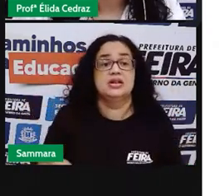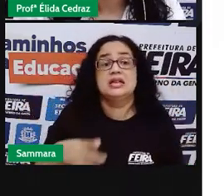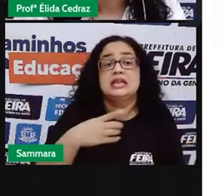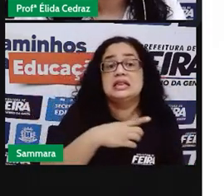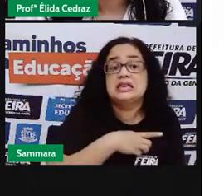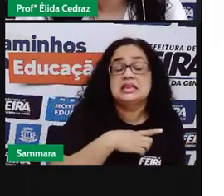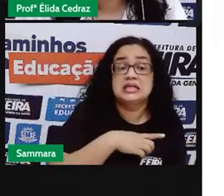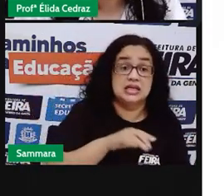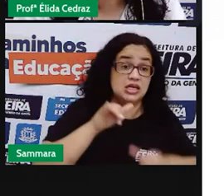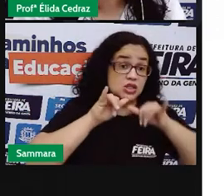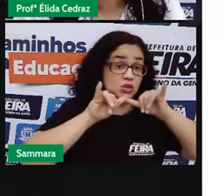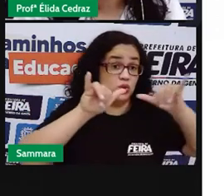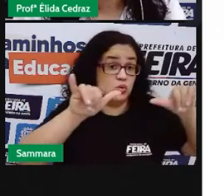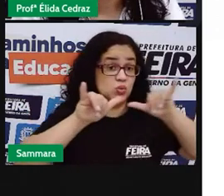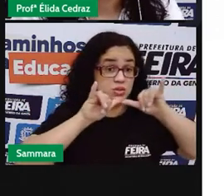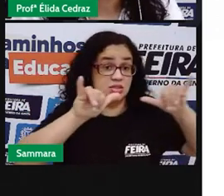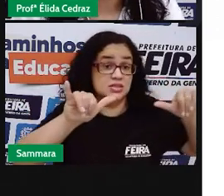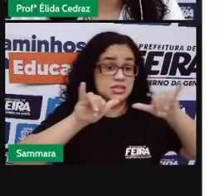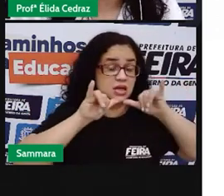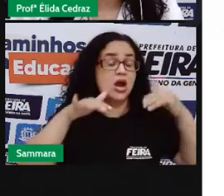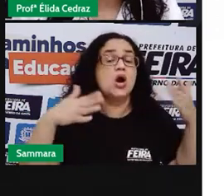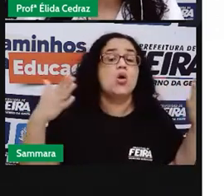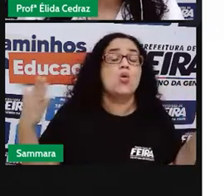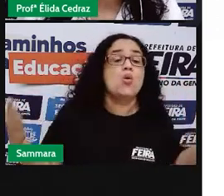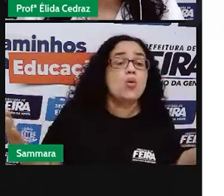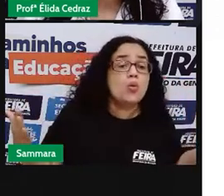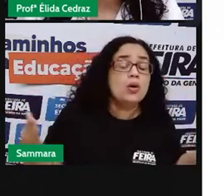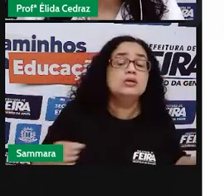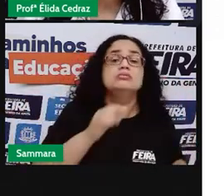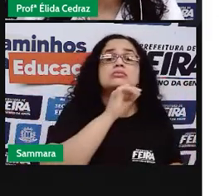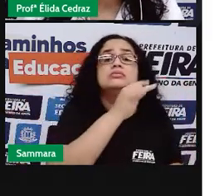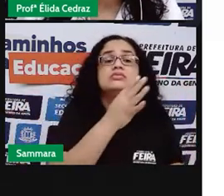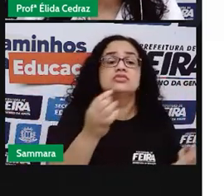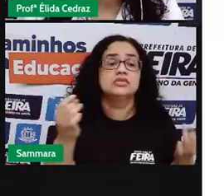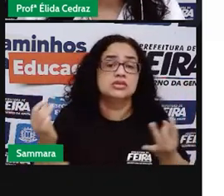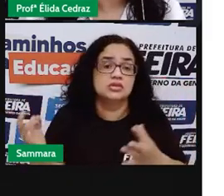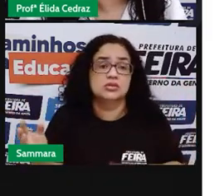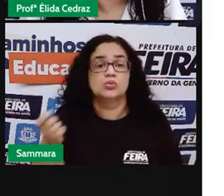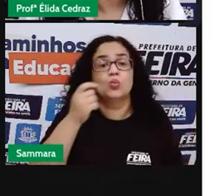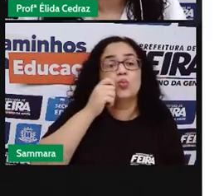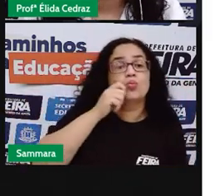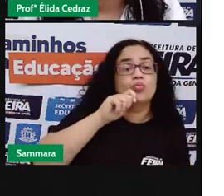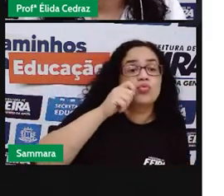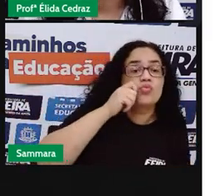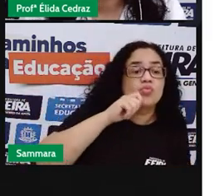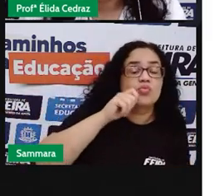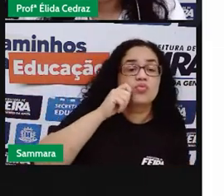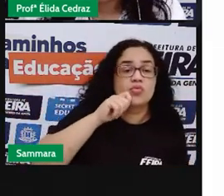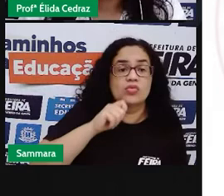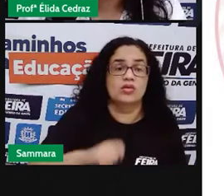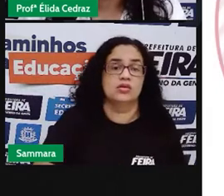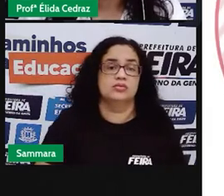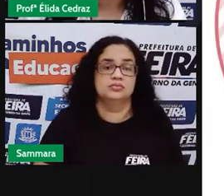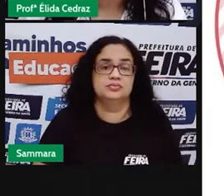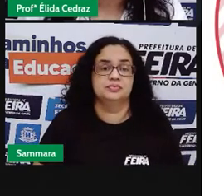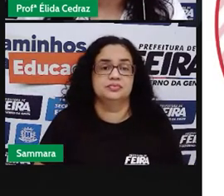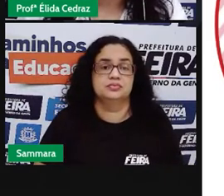ele quer anunciar um produto. Qual é o produto que está sendo anunciado aí? O geladinho.